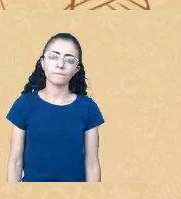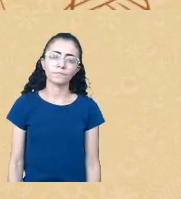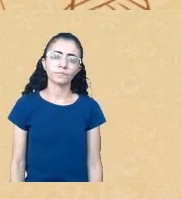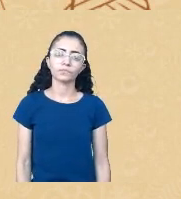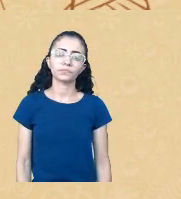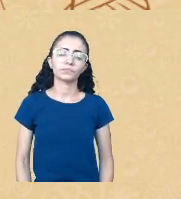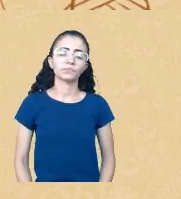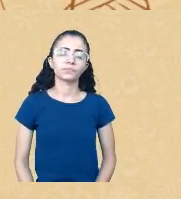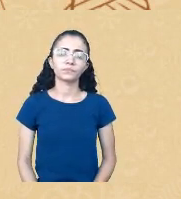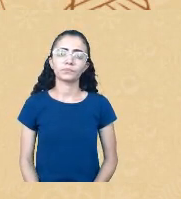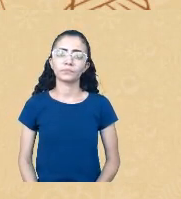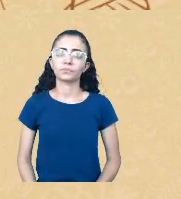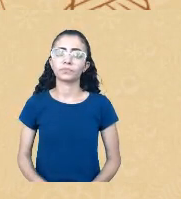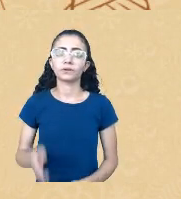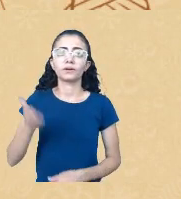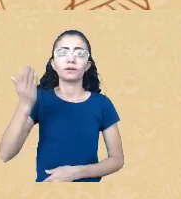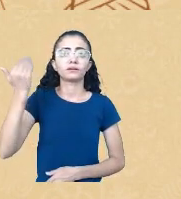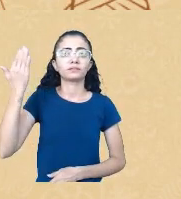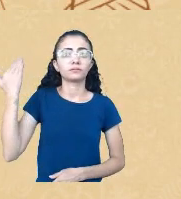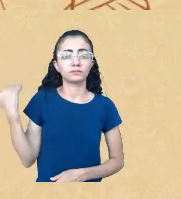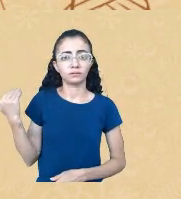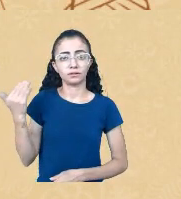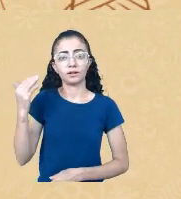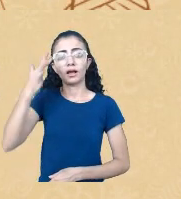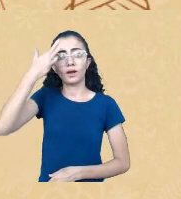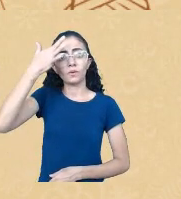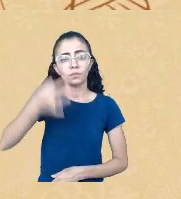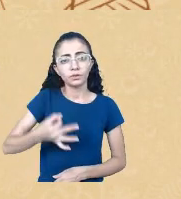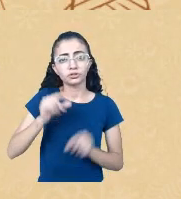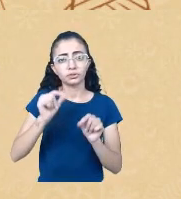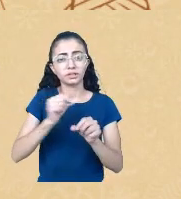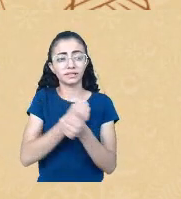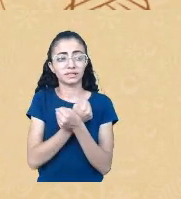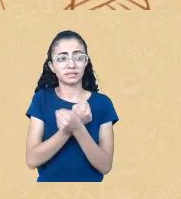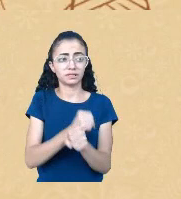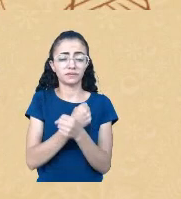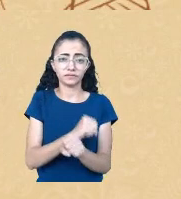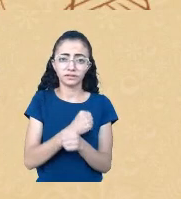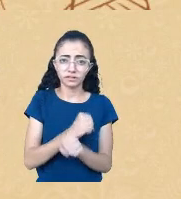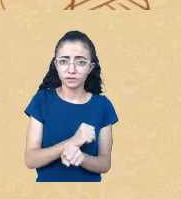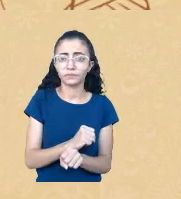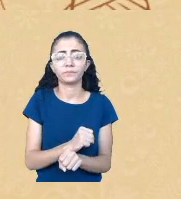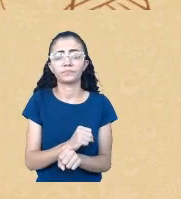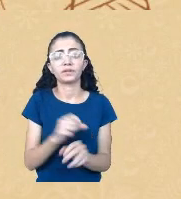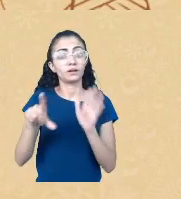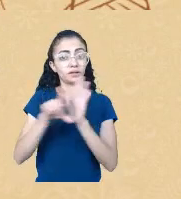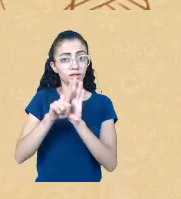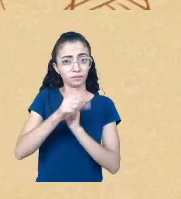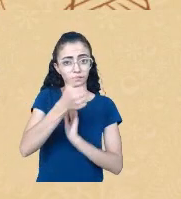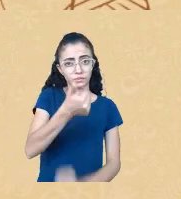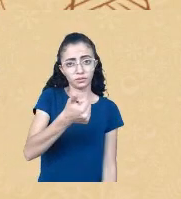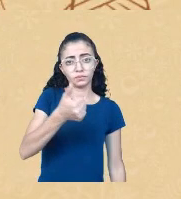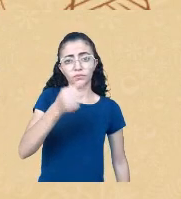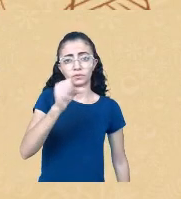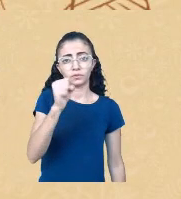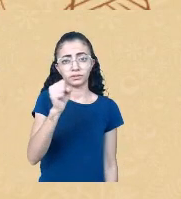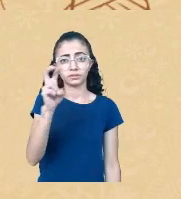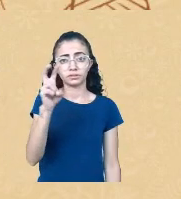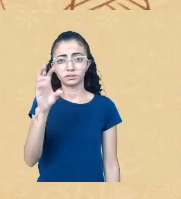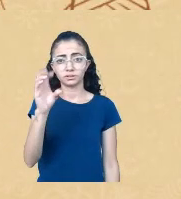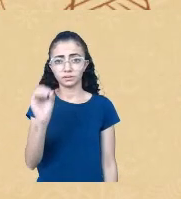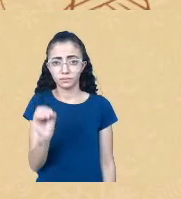Naquela época se entendia que a escravidão mais cedo ou mais tarde essa lei de 1850 chegaria ao fim